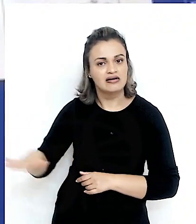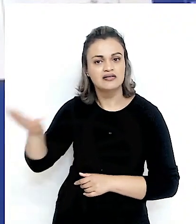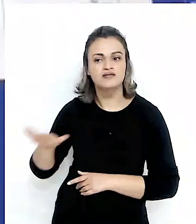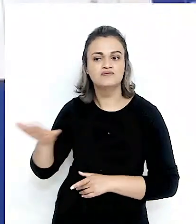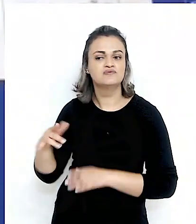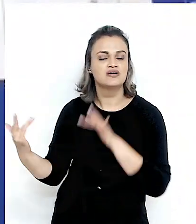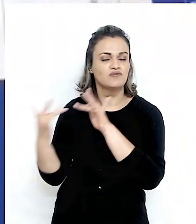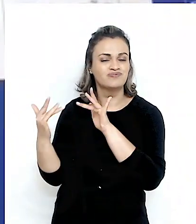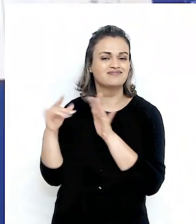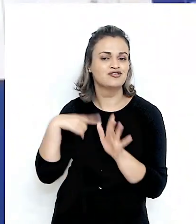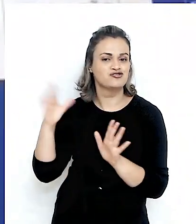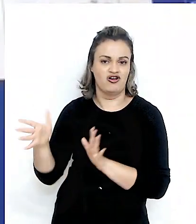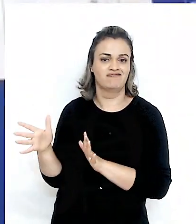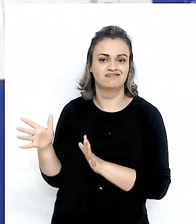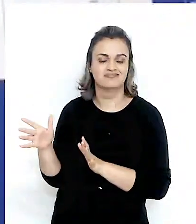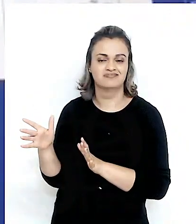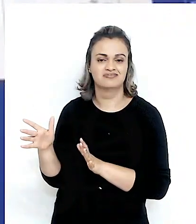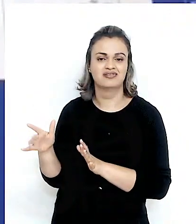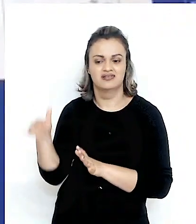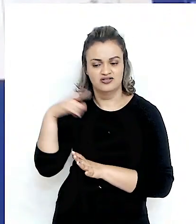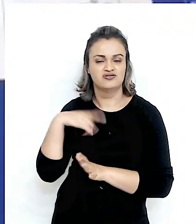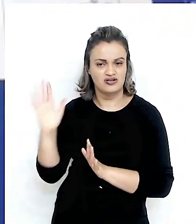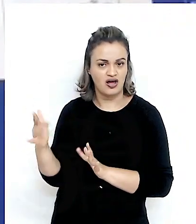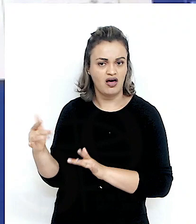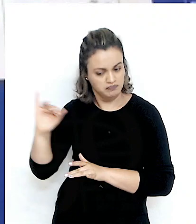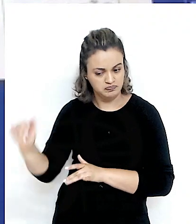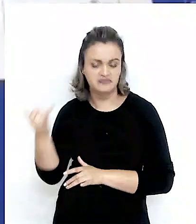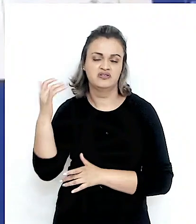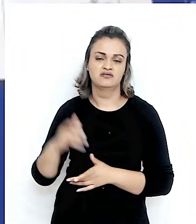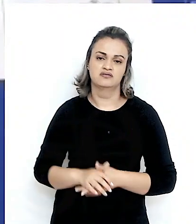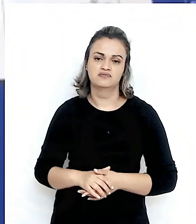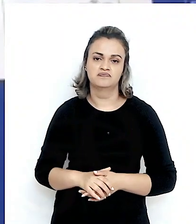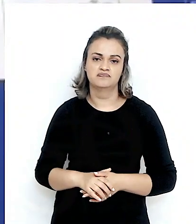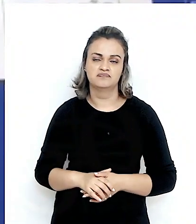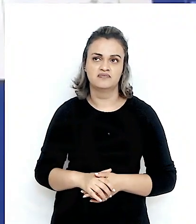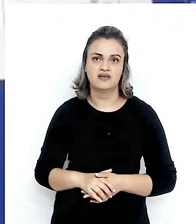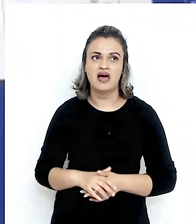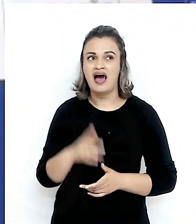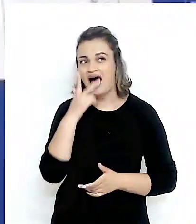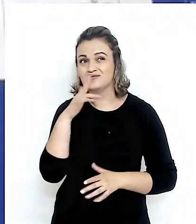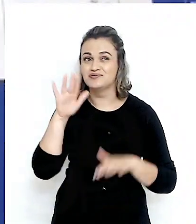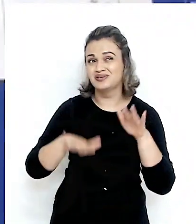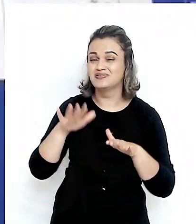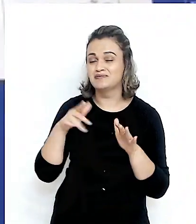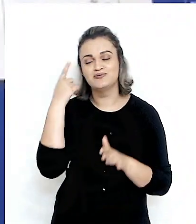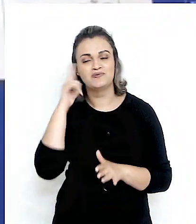potencialidades, né, que já dispomos, né, não sei se por um desconhecimento,